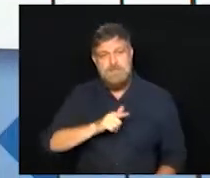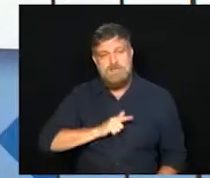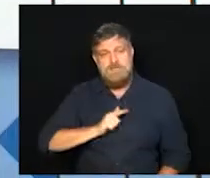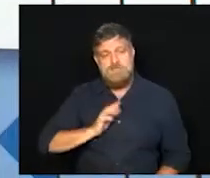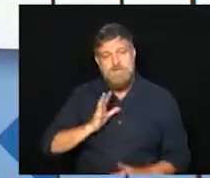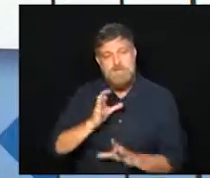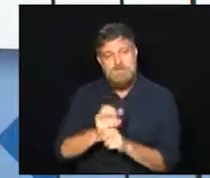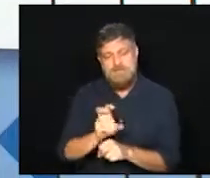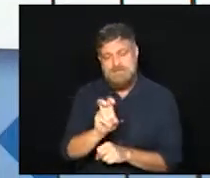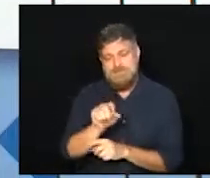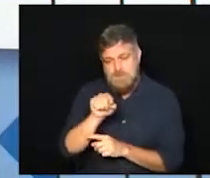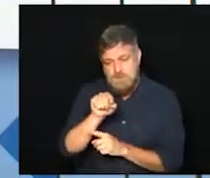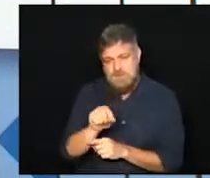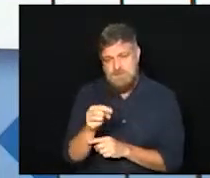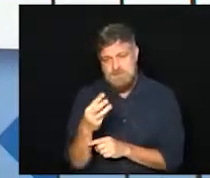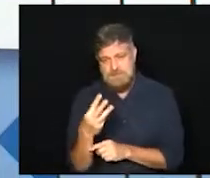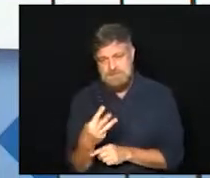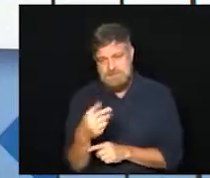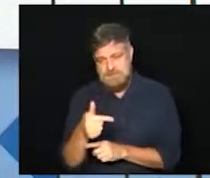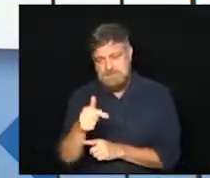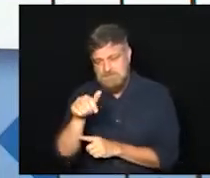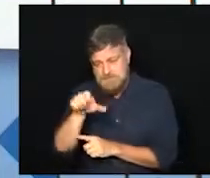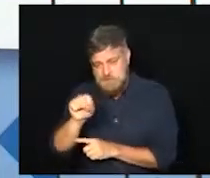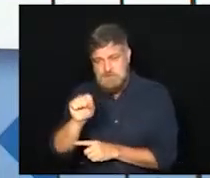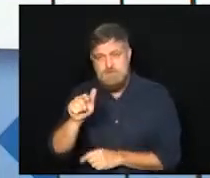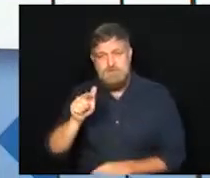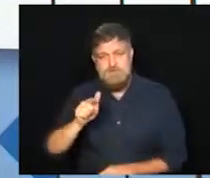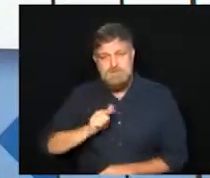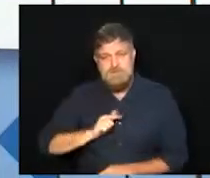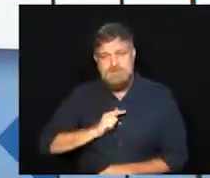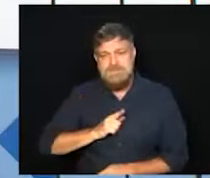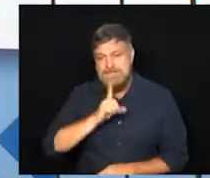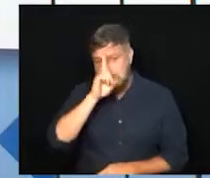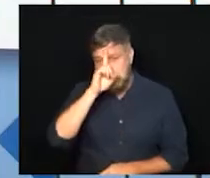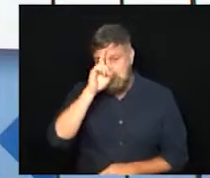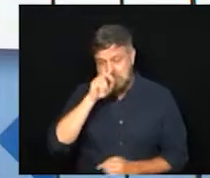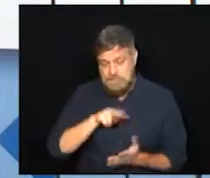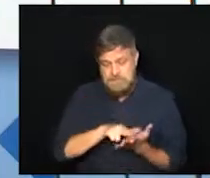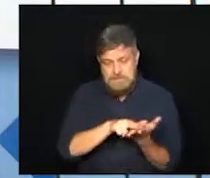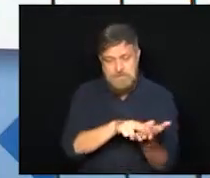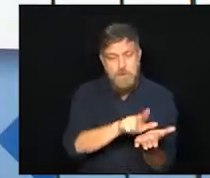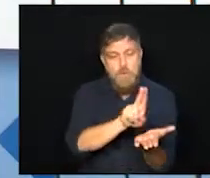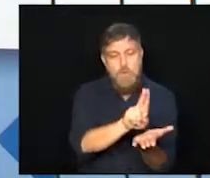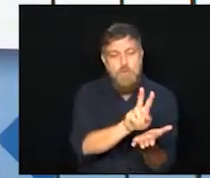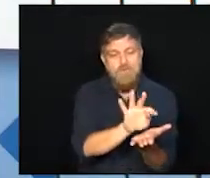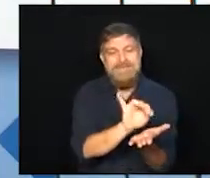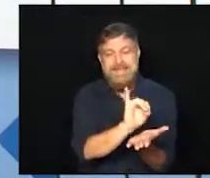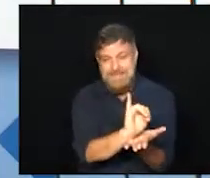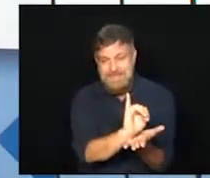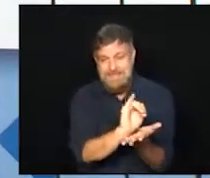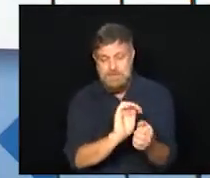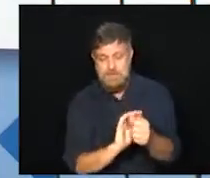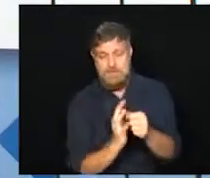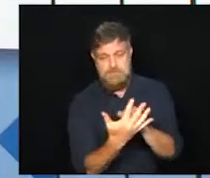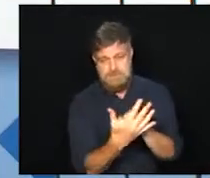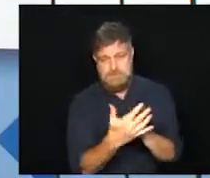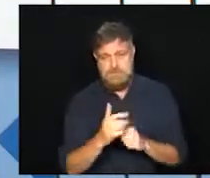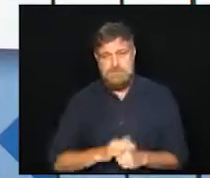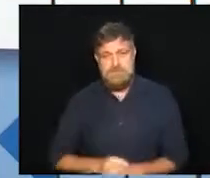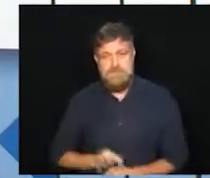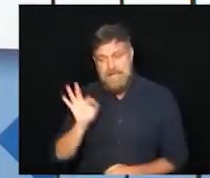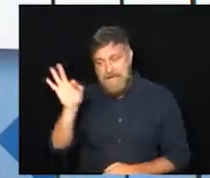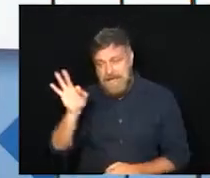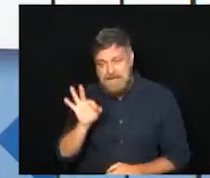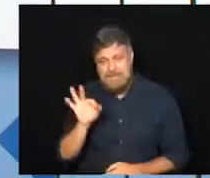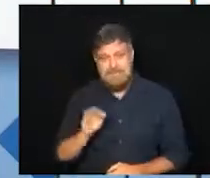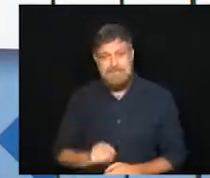5 mil 328 estavam em UTIs Covid. A taxa de ocupação estadual,